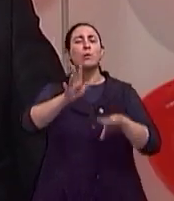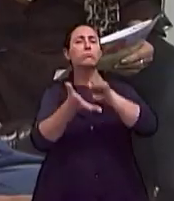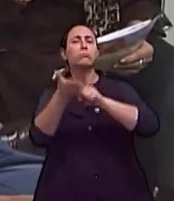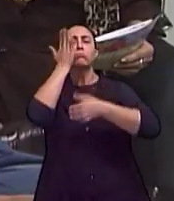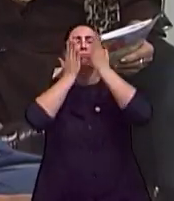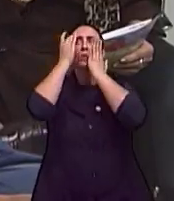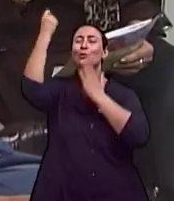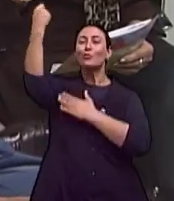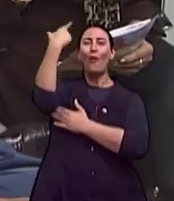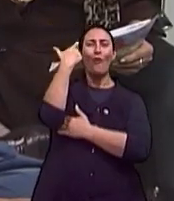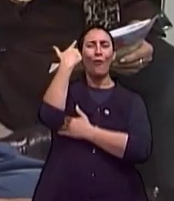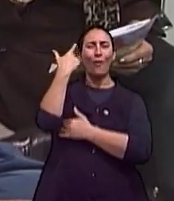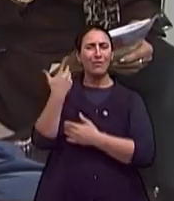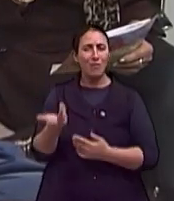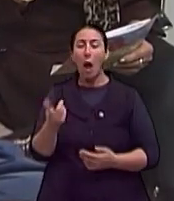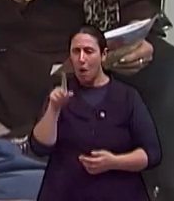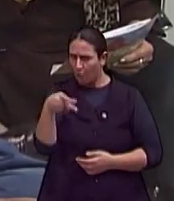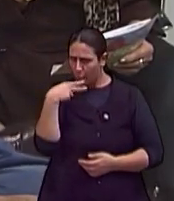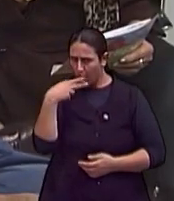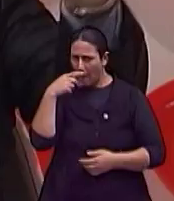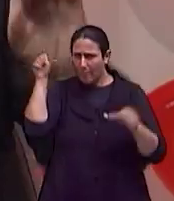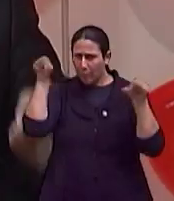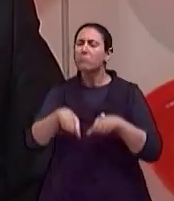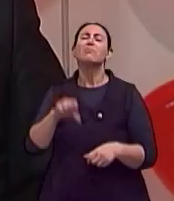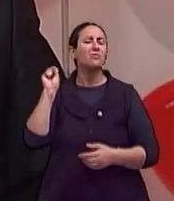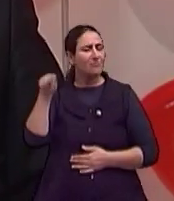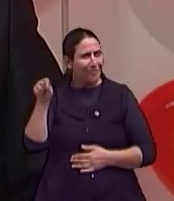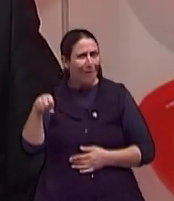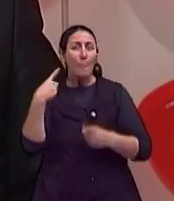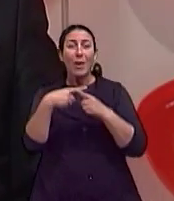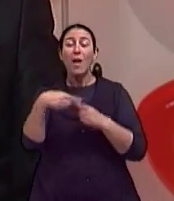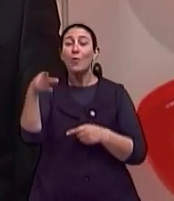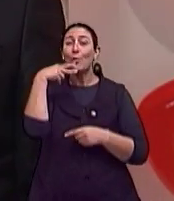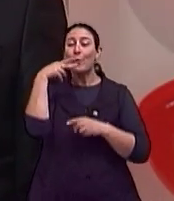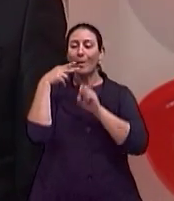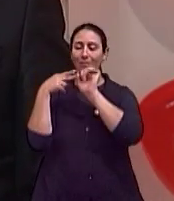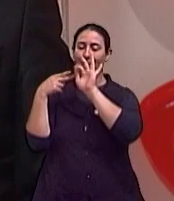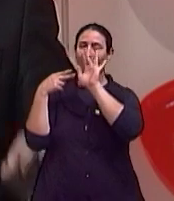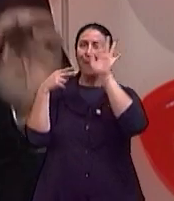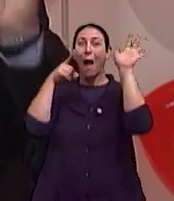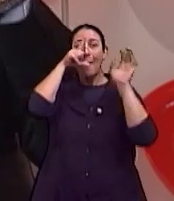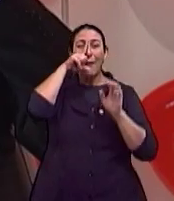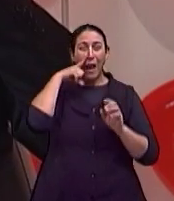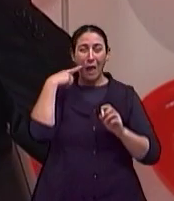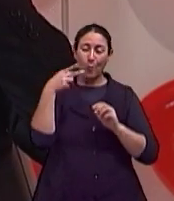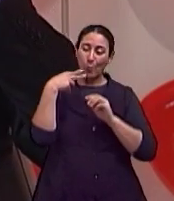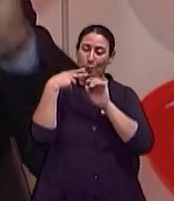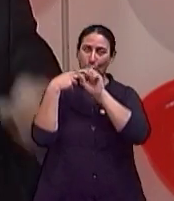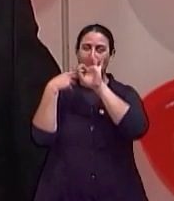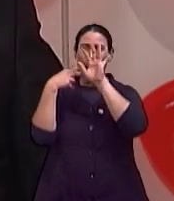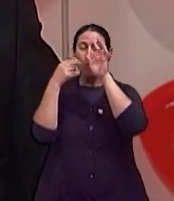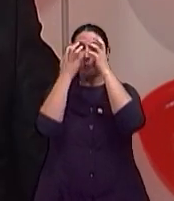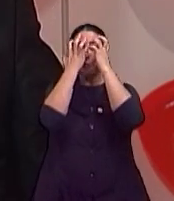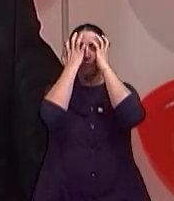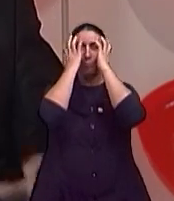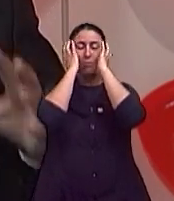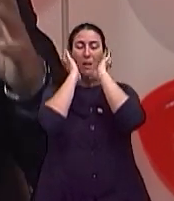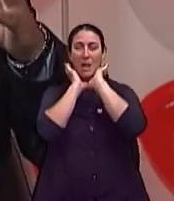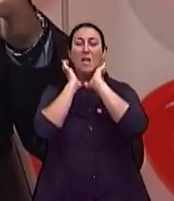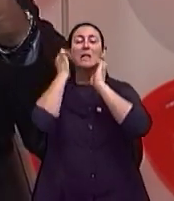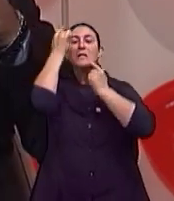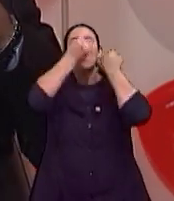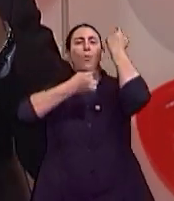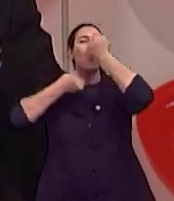o mais devastador para a pele, doutor? Sim, para os metabólicos da nicotina, eles são excretados pela circulação cutânea.